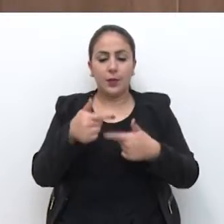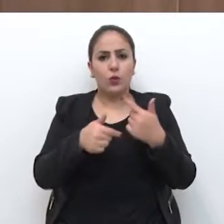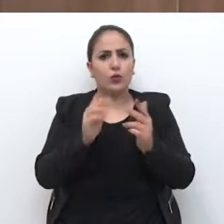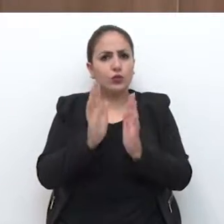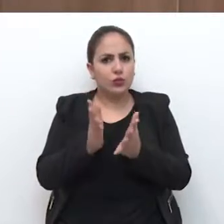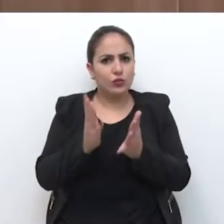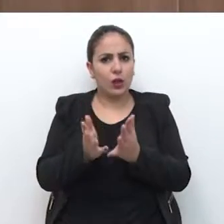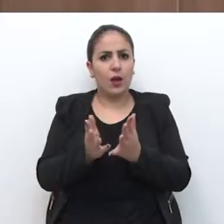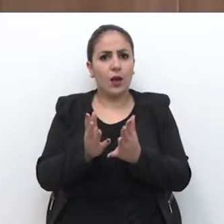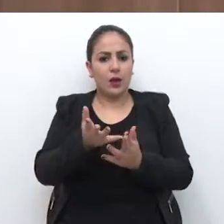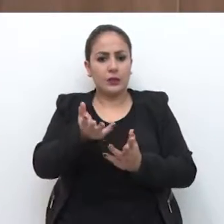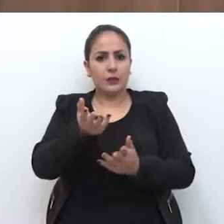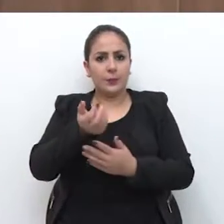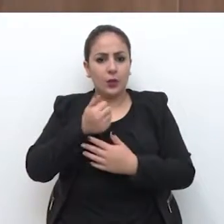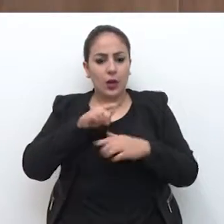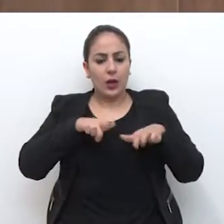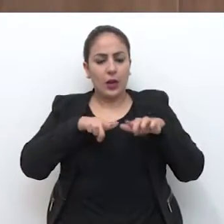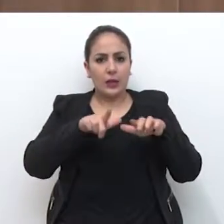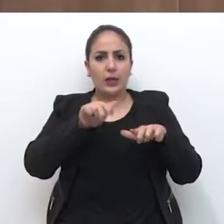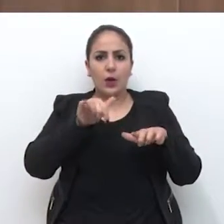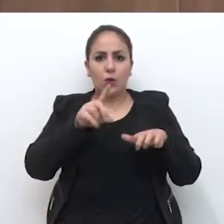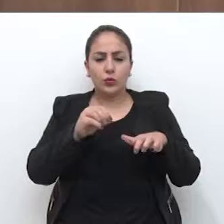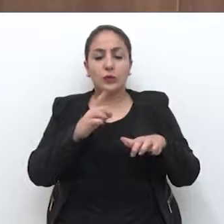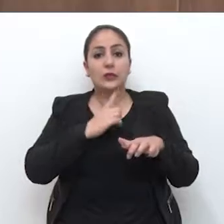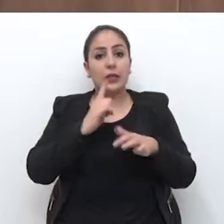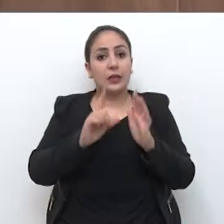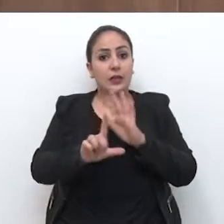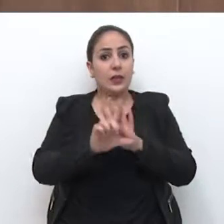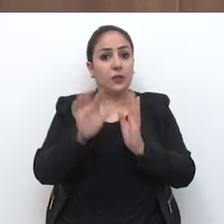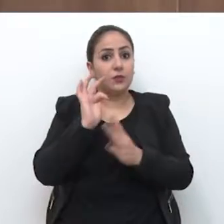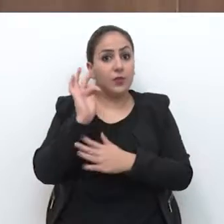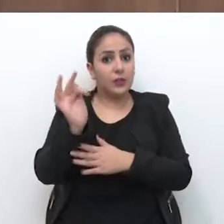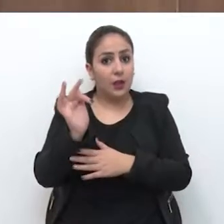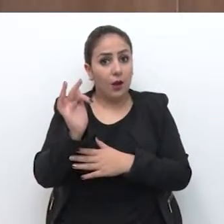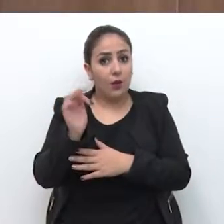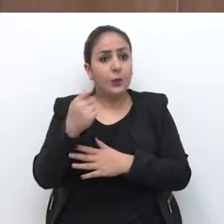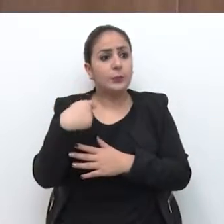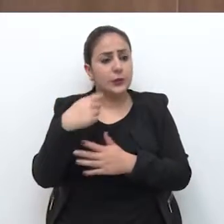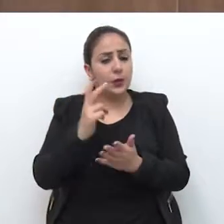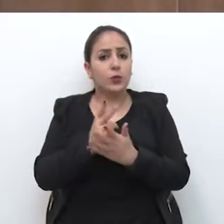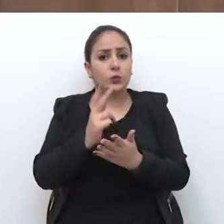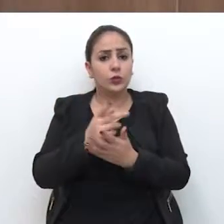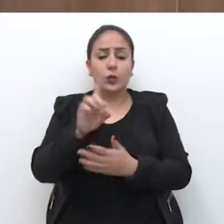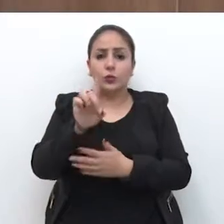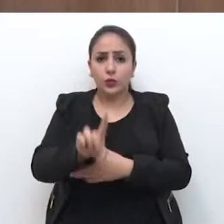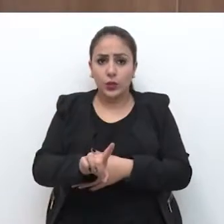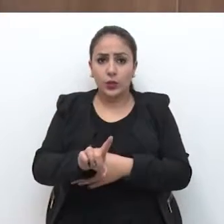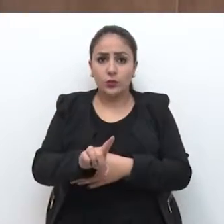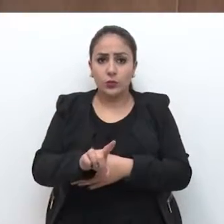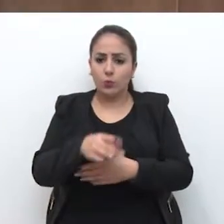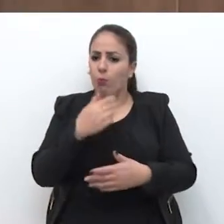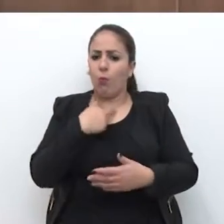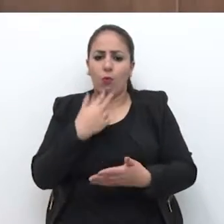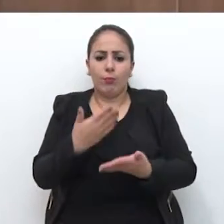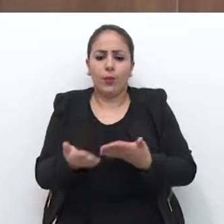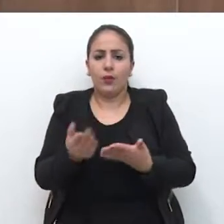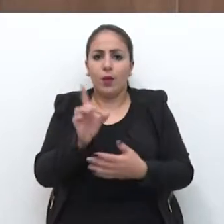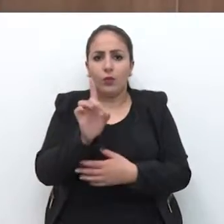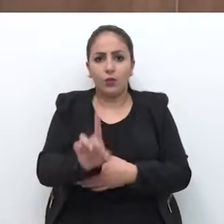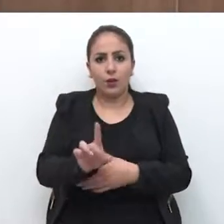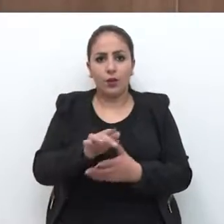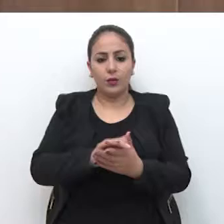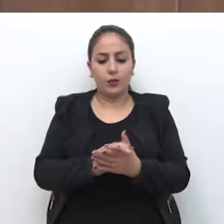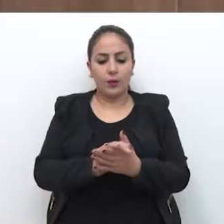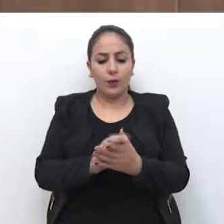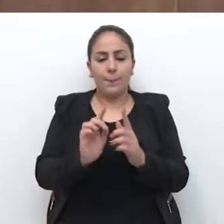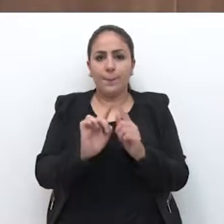se eles já ganharam através do laudo, e existe uma lei federal, mais dia menos dia eles têm que continuar com esse direito. Eles têm que ganhar esse direito.